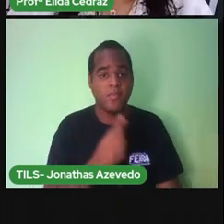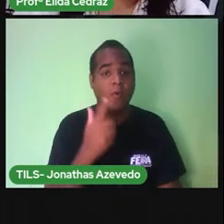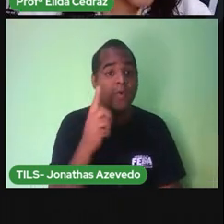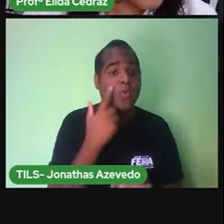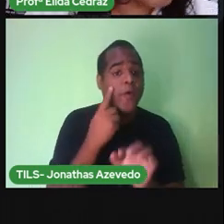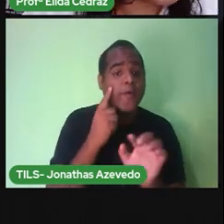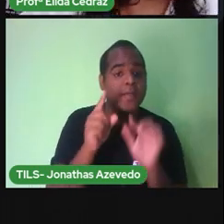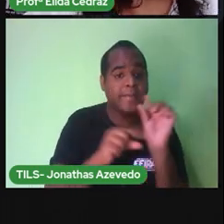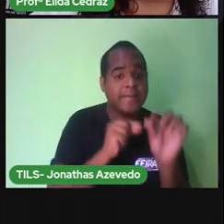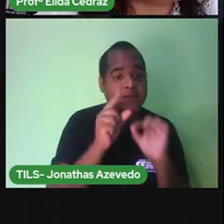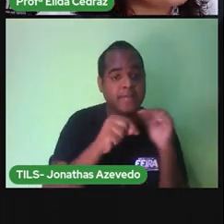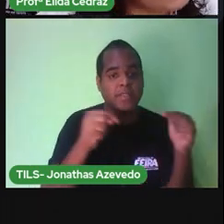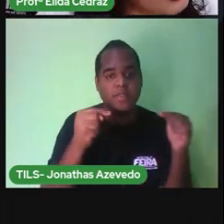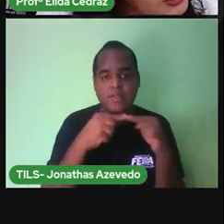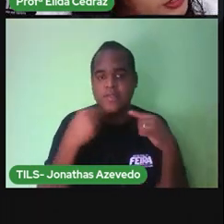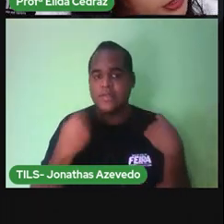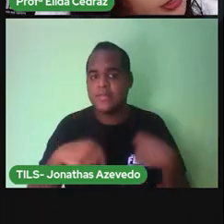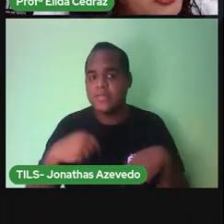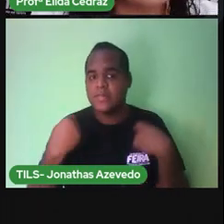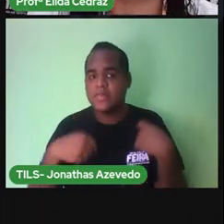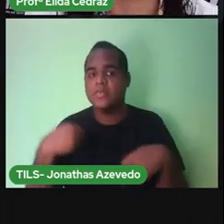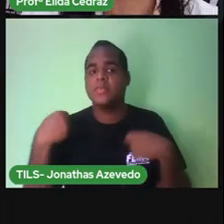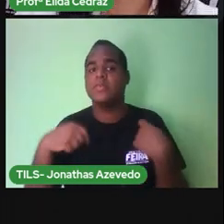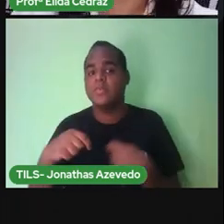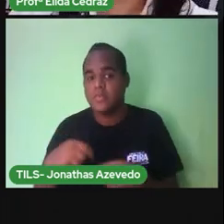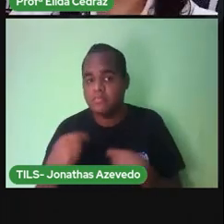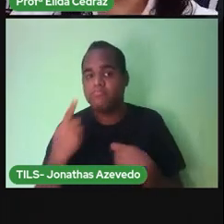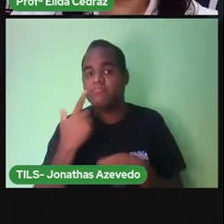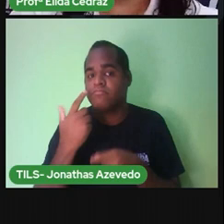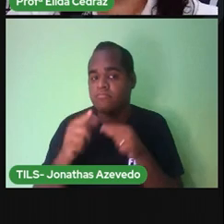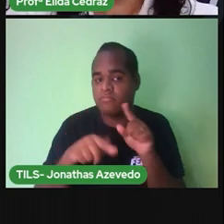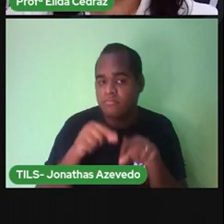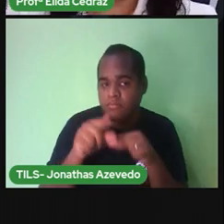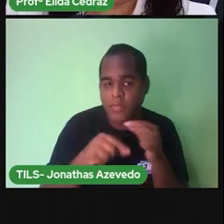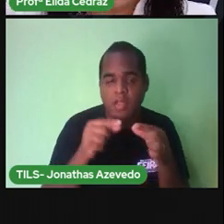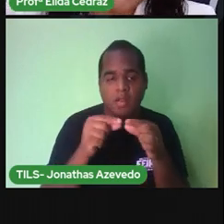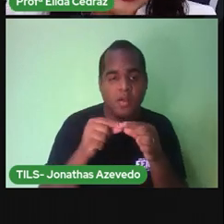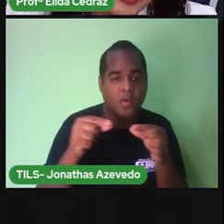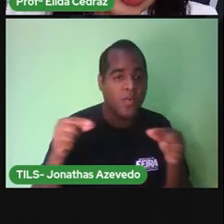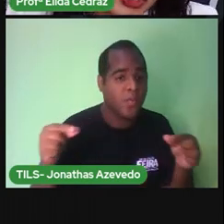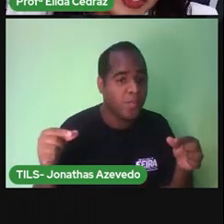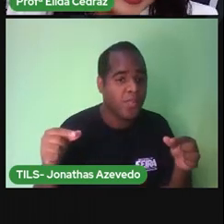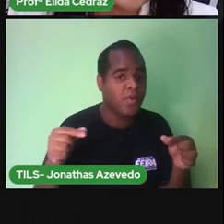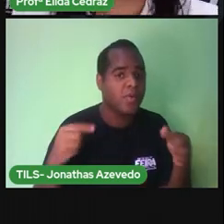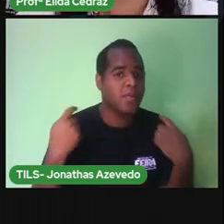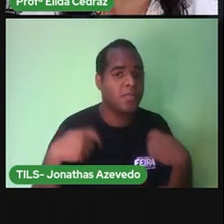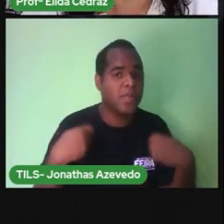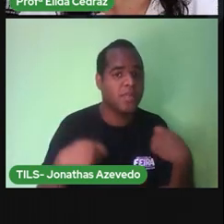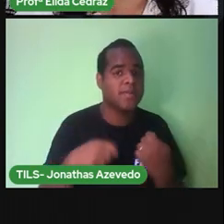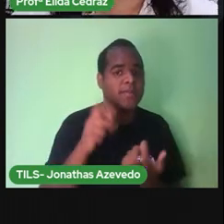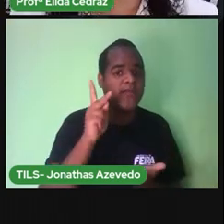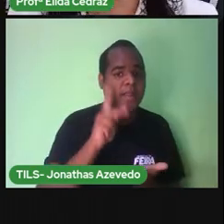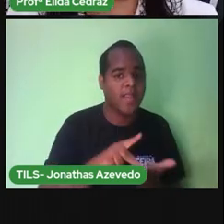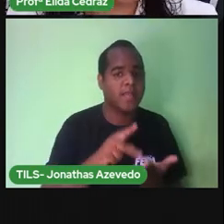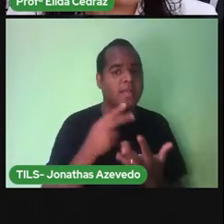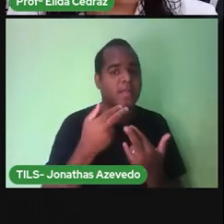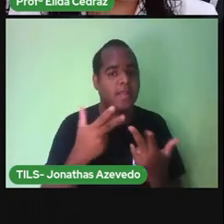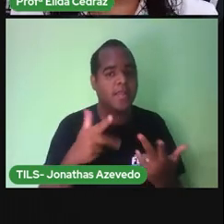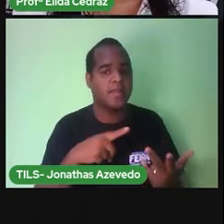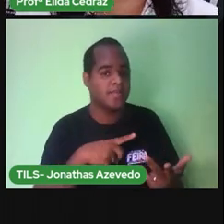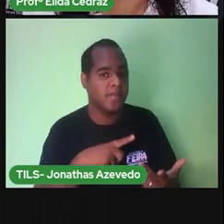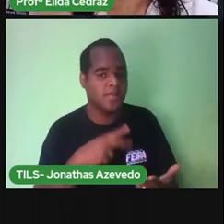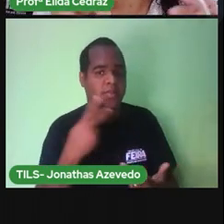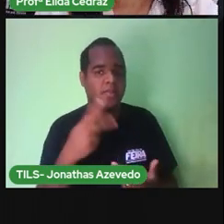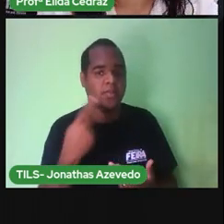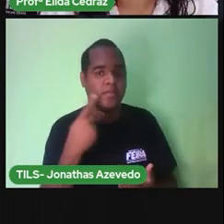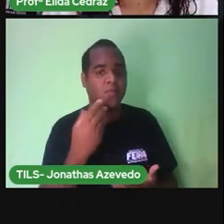Que a gente tem que Medir Para saber A quantidade de centímetros Ou de metros